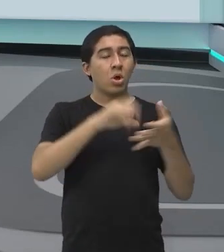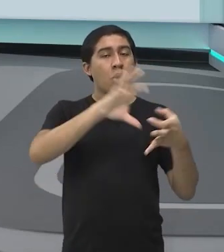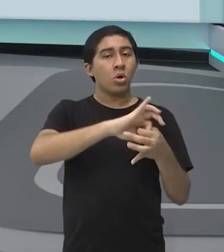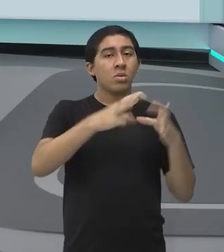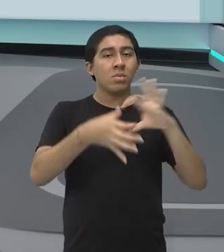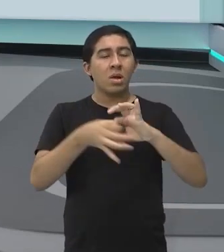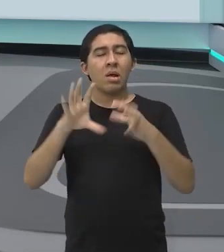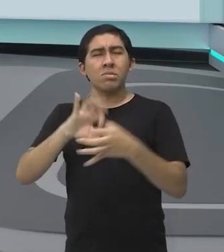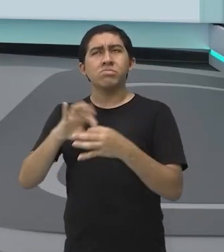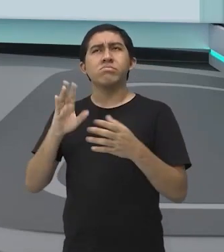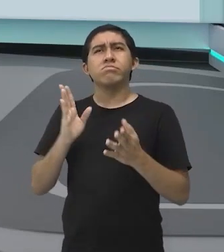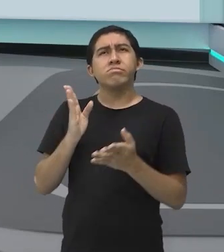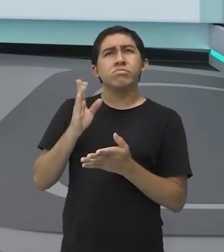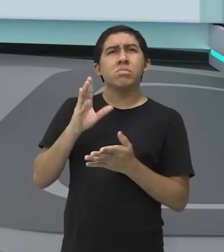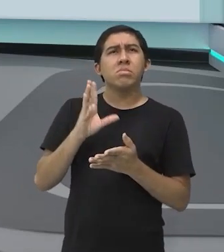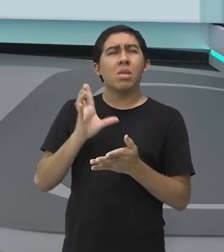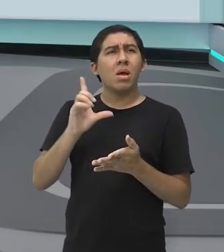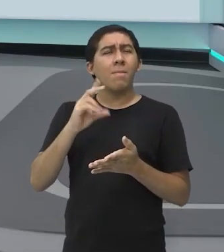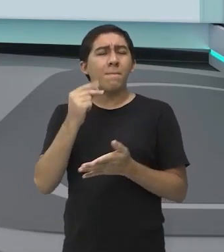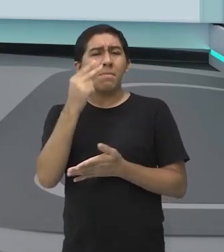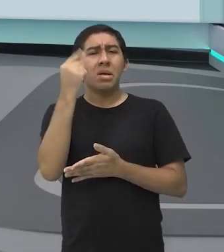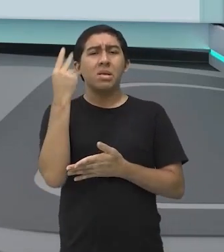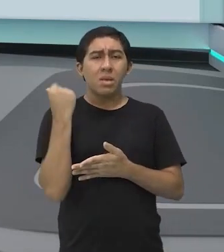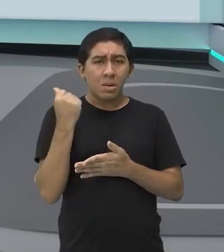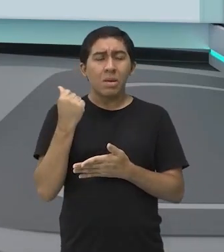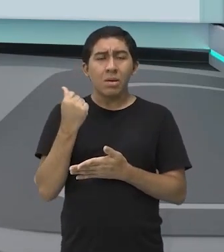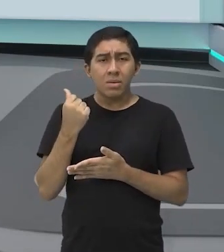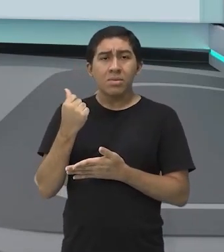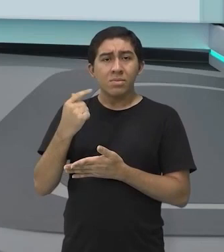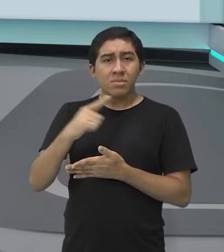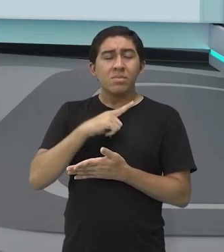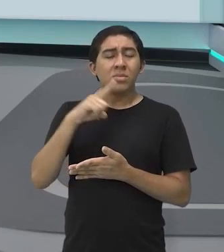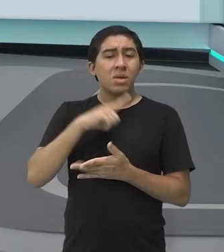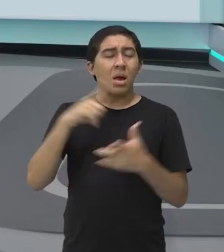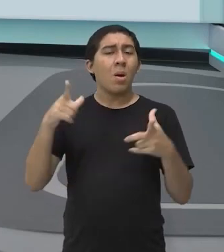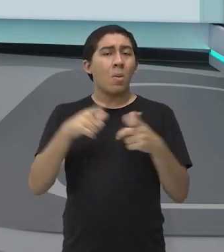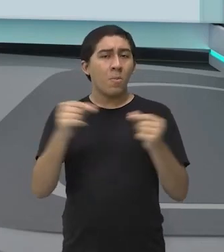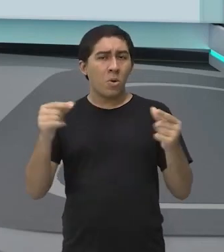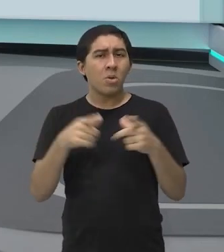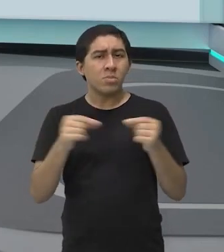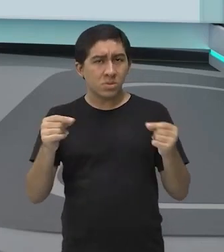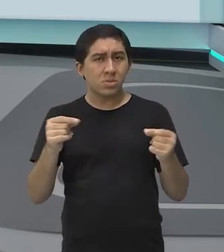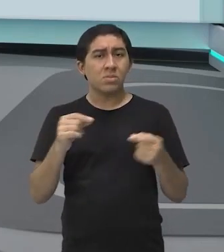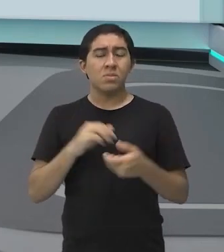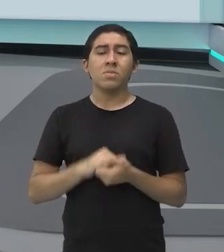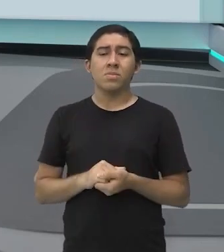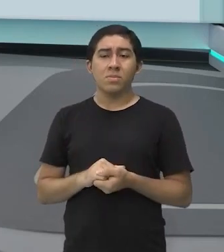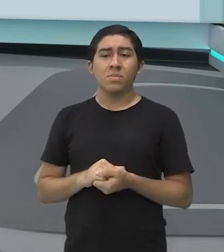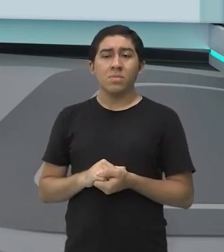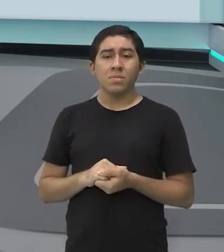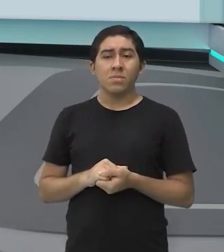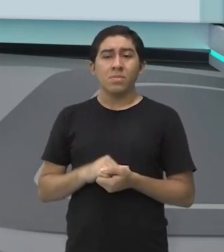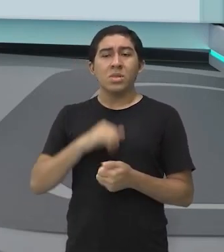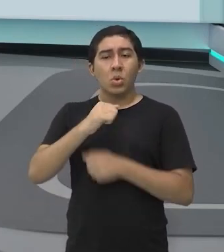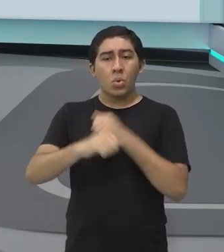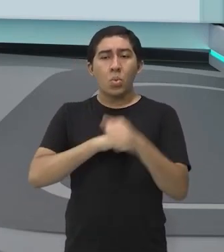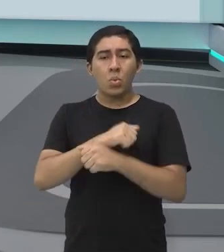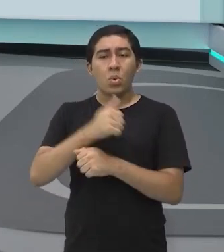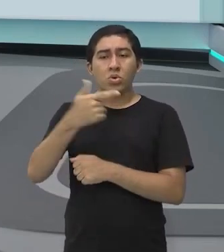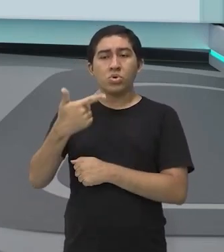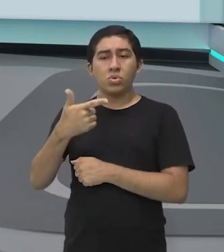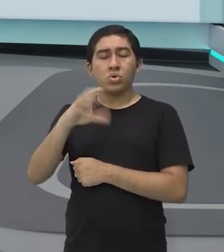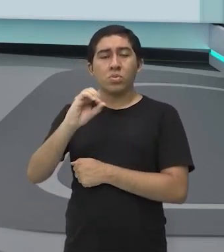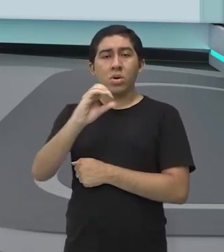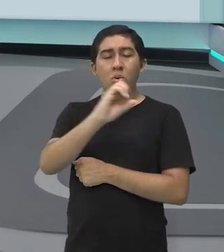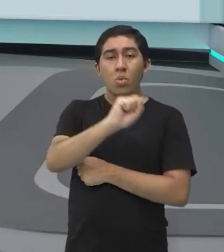desde a edição de Pequim, em 2008, na versão Racing Corrida. Mas a outra modalidade, o Freestyle,